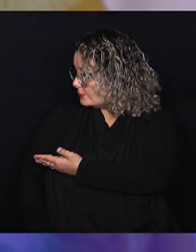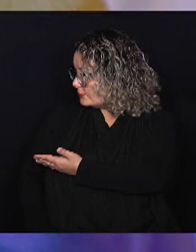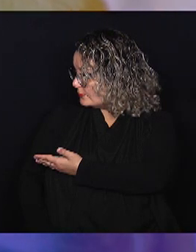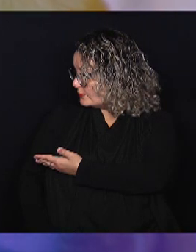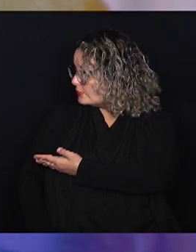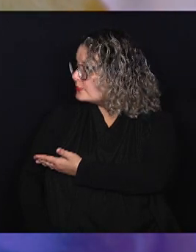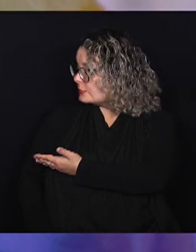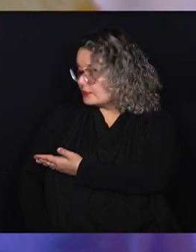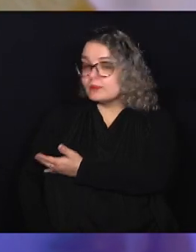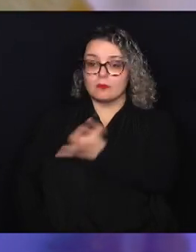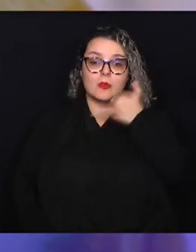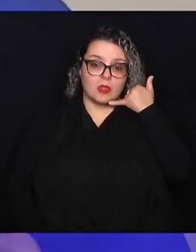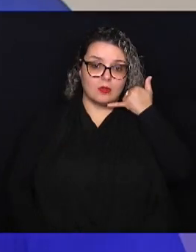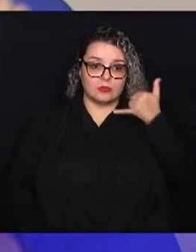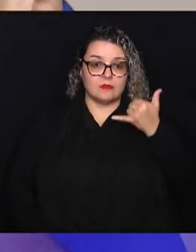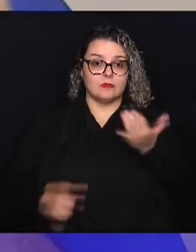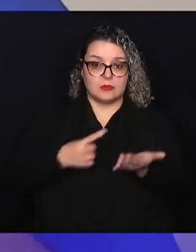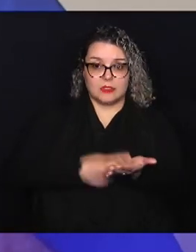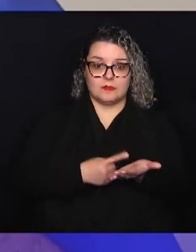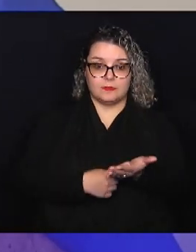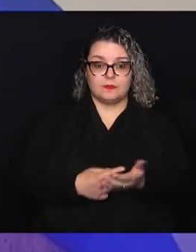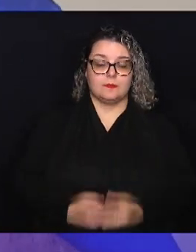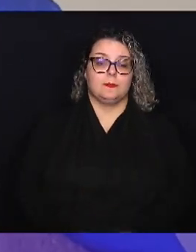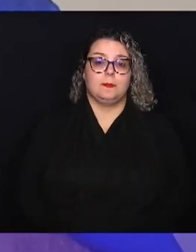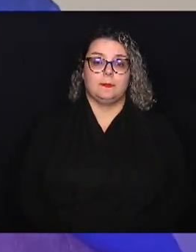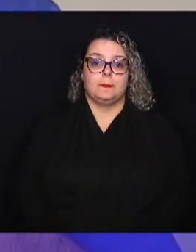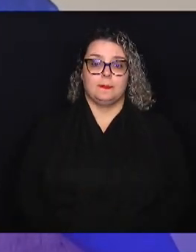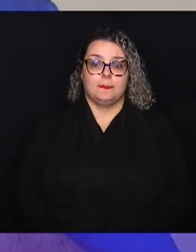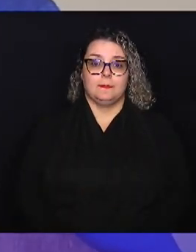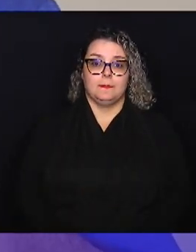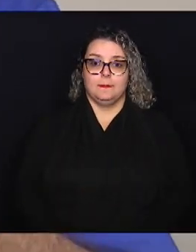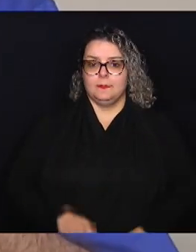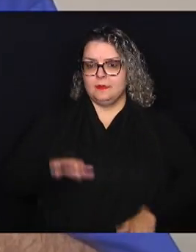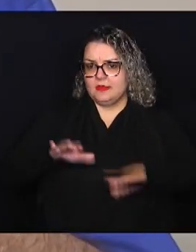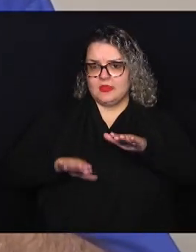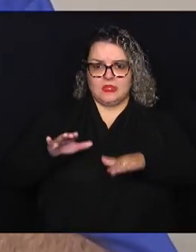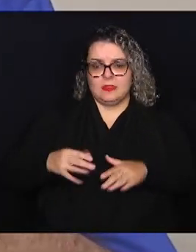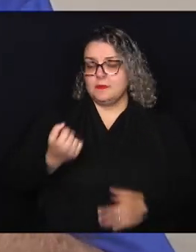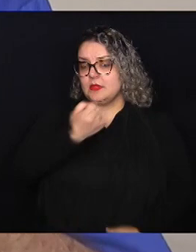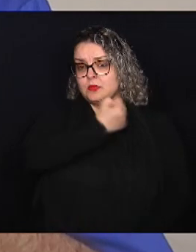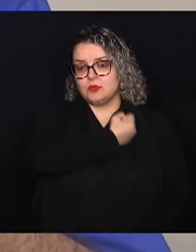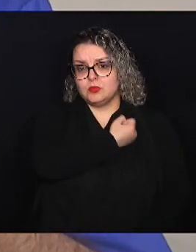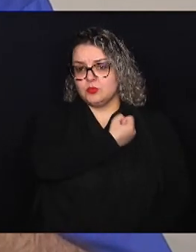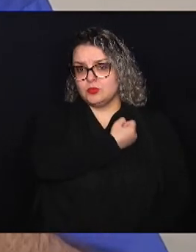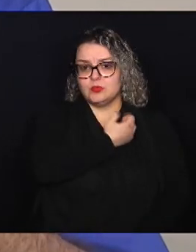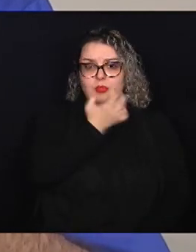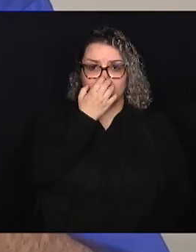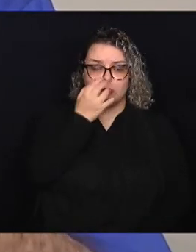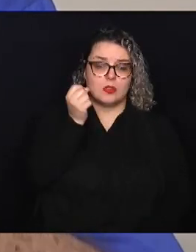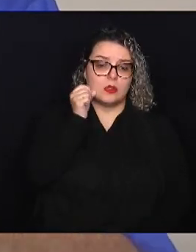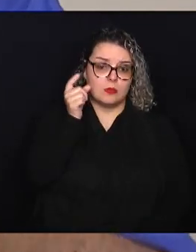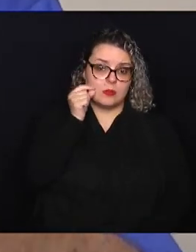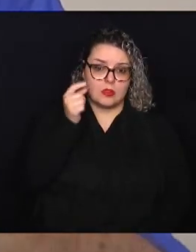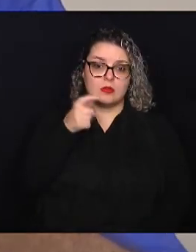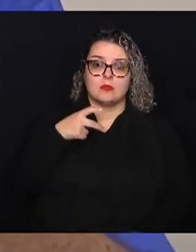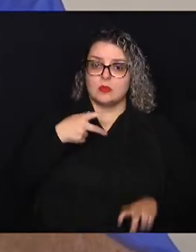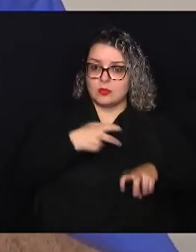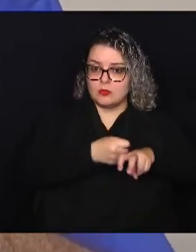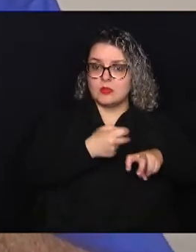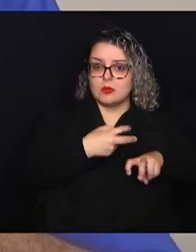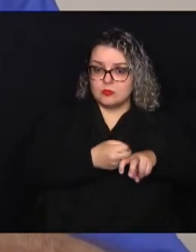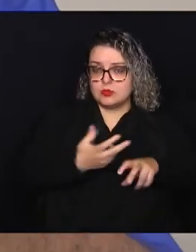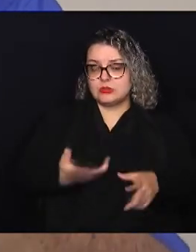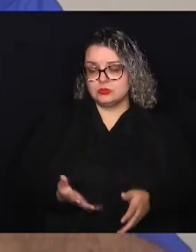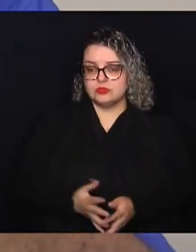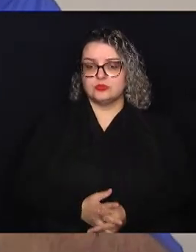Esse é o telefone para... Dependendo do número de cães e gatos que vão ser vacinados, aí se